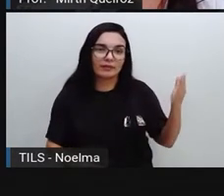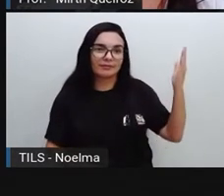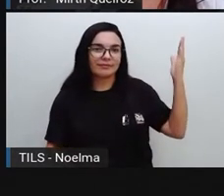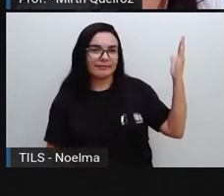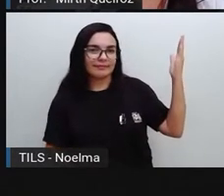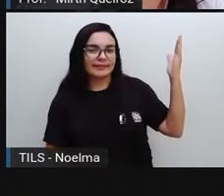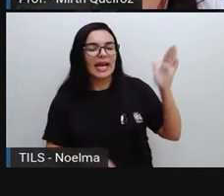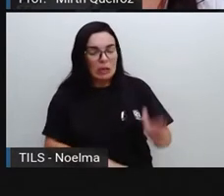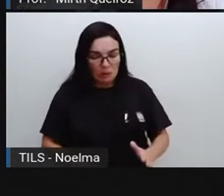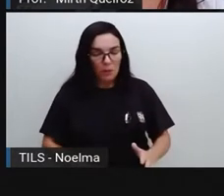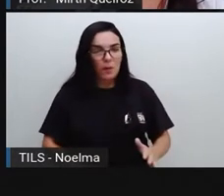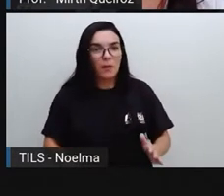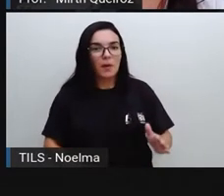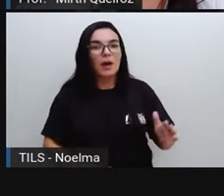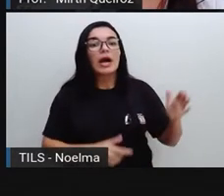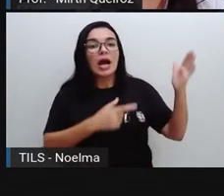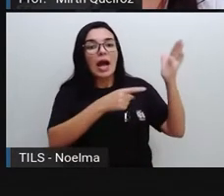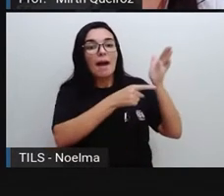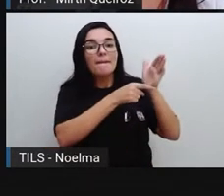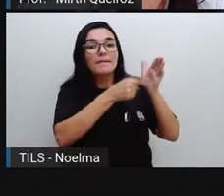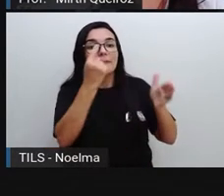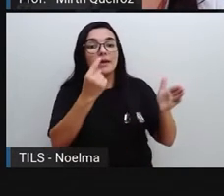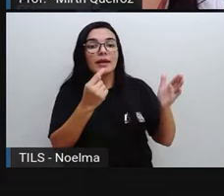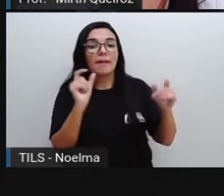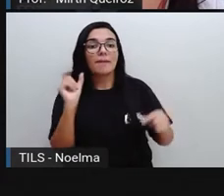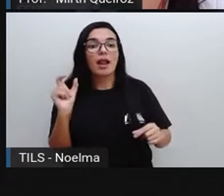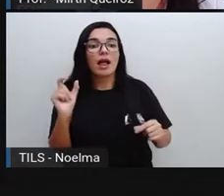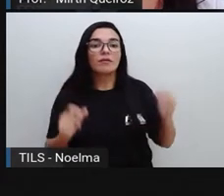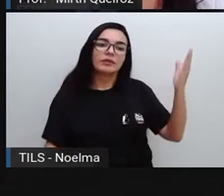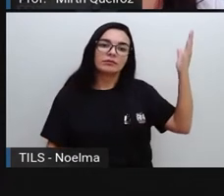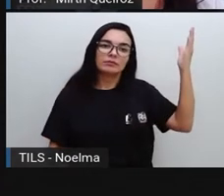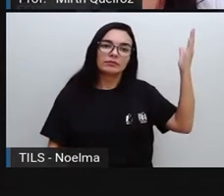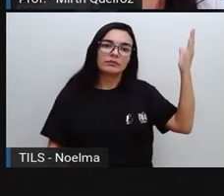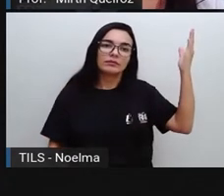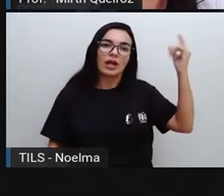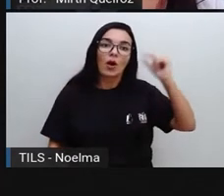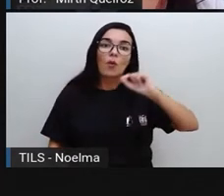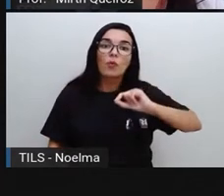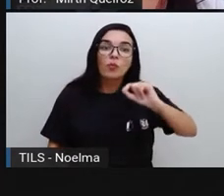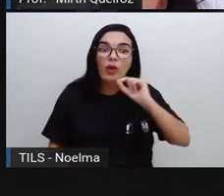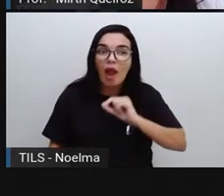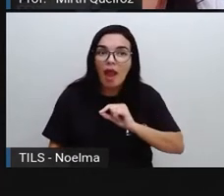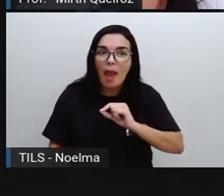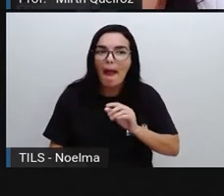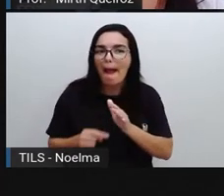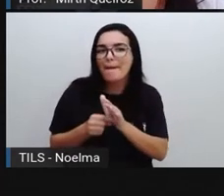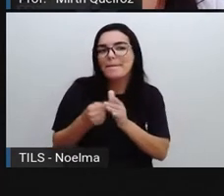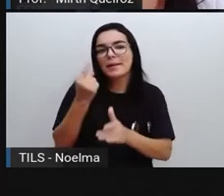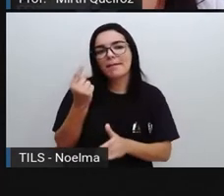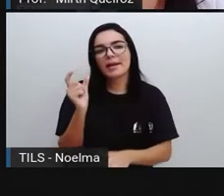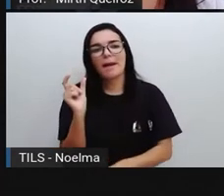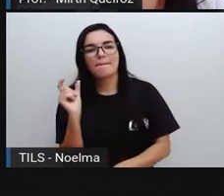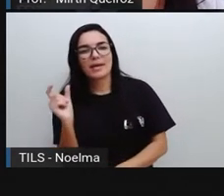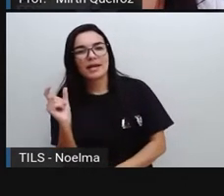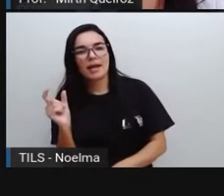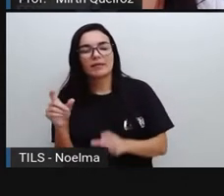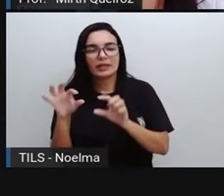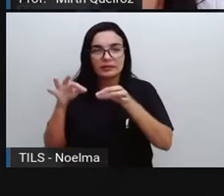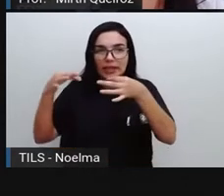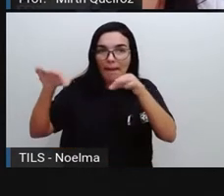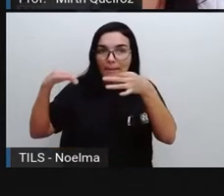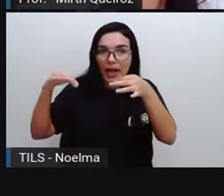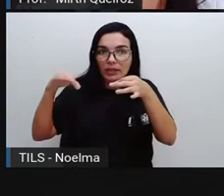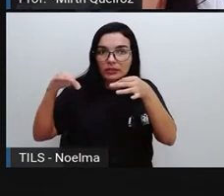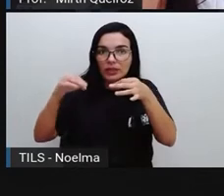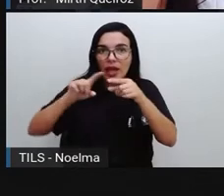aqui, neste caso, no canto superior esquerdo, é a primeira, o primeiro verbete da página. E aqui no canto